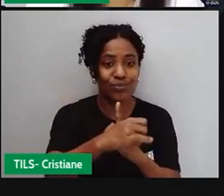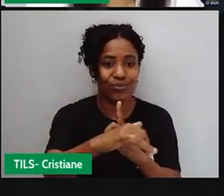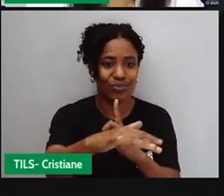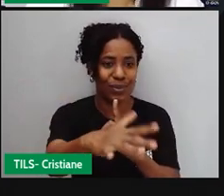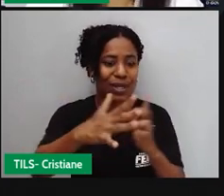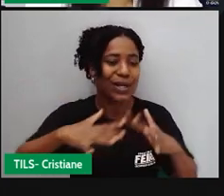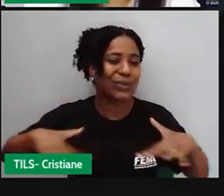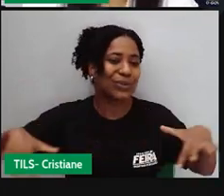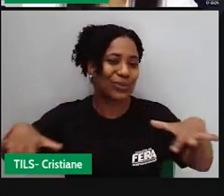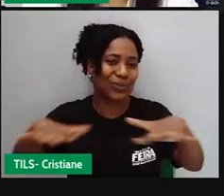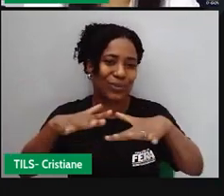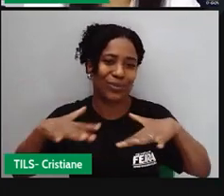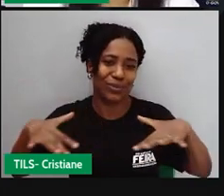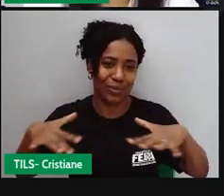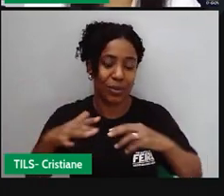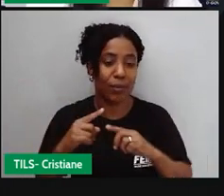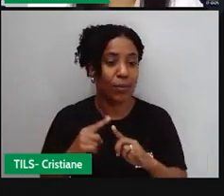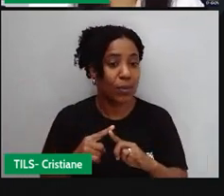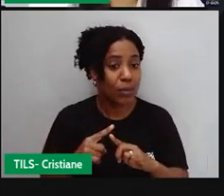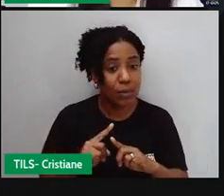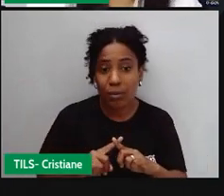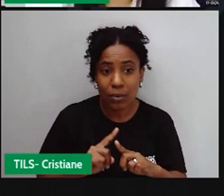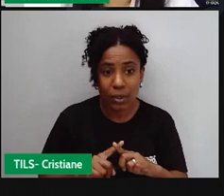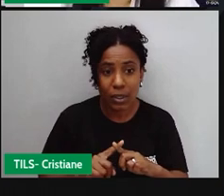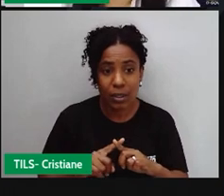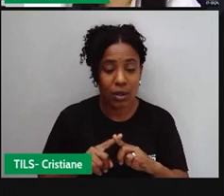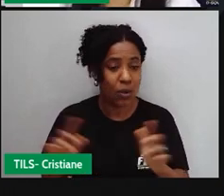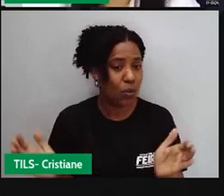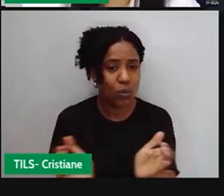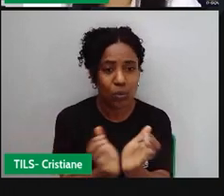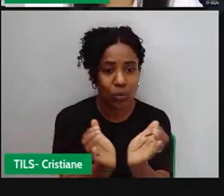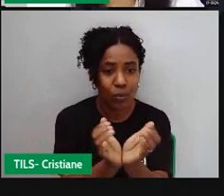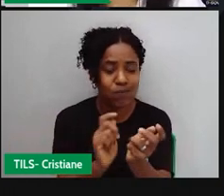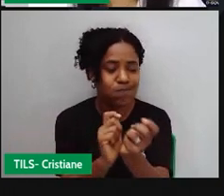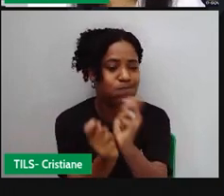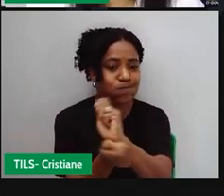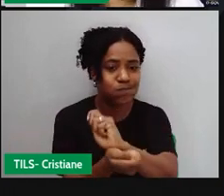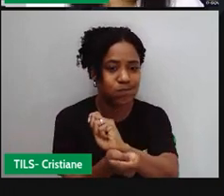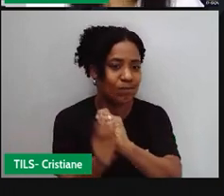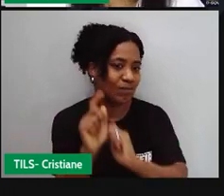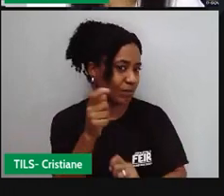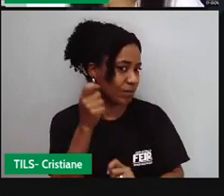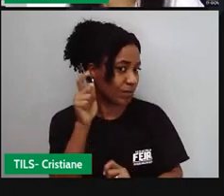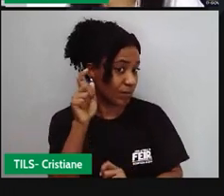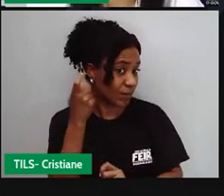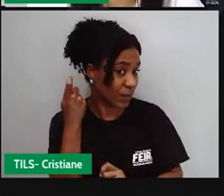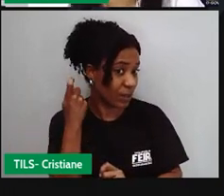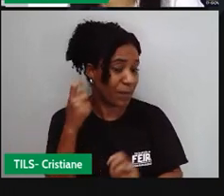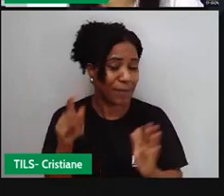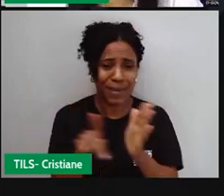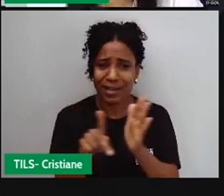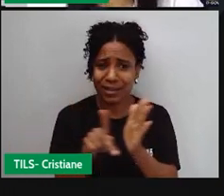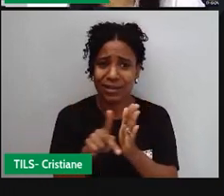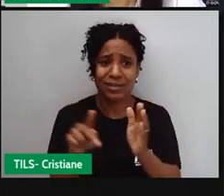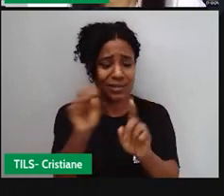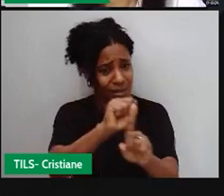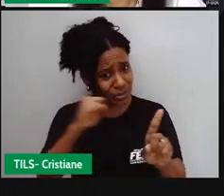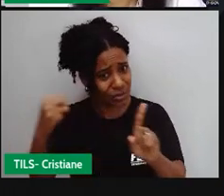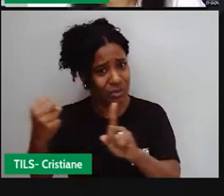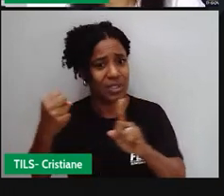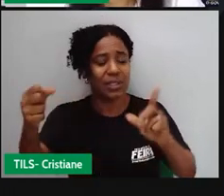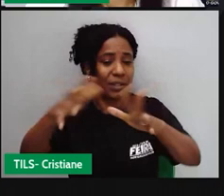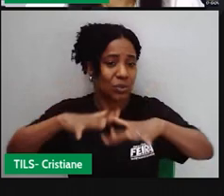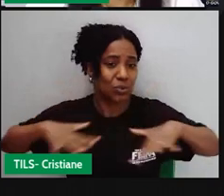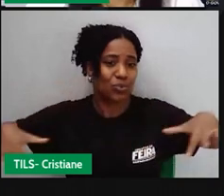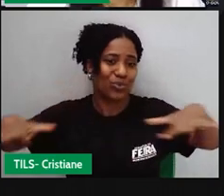comunidade quilombola está inserida na sociedade. Então, ela não está isolada, ela participa com